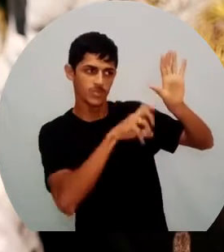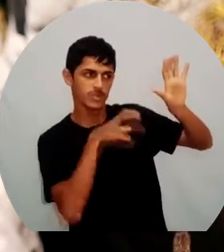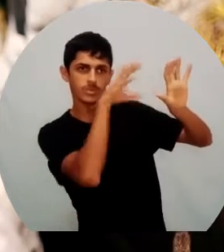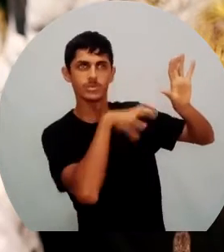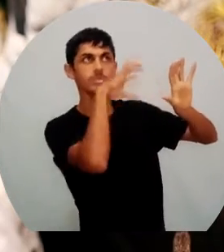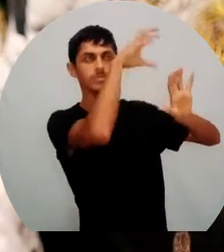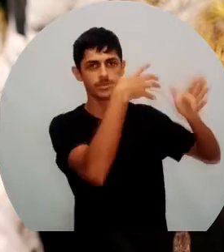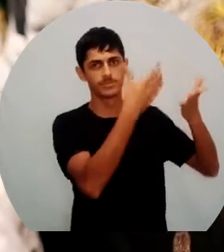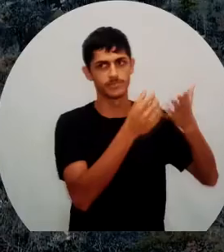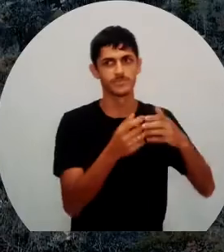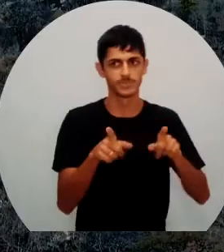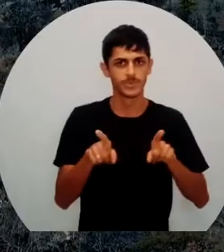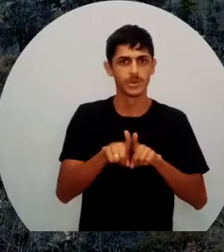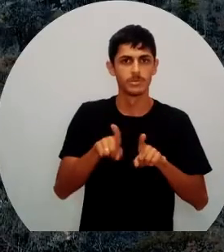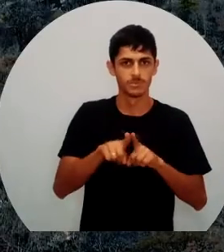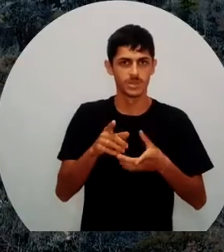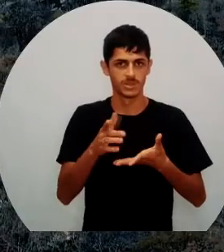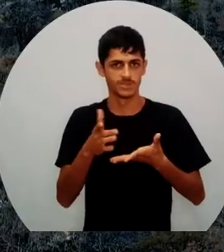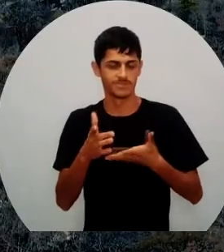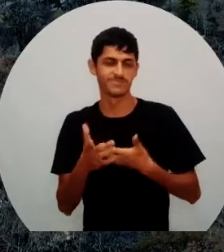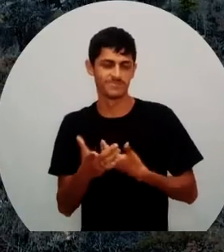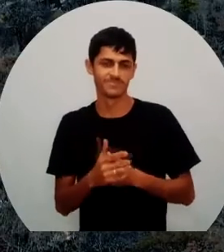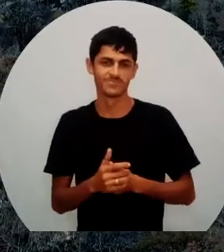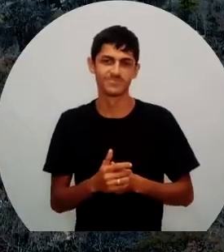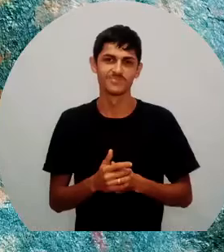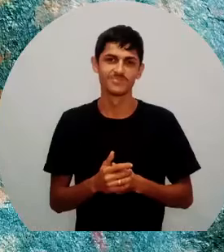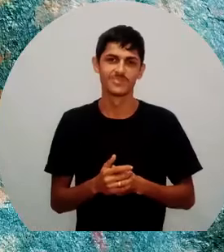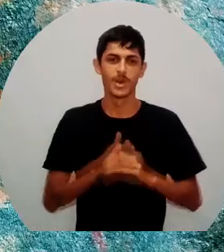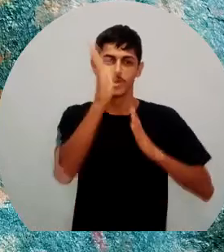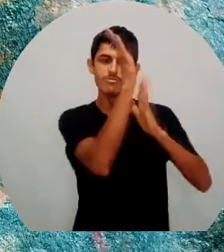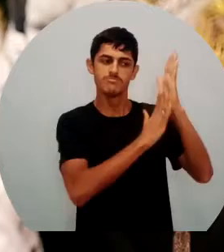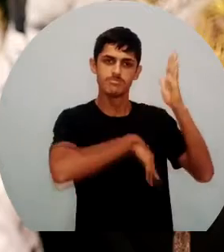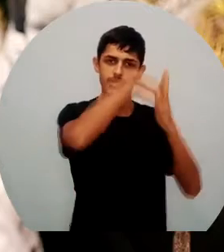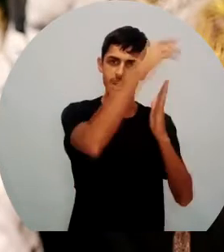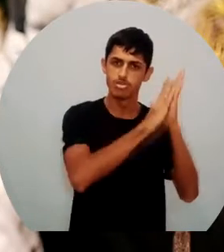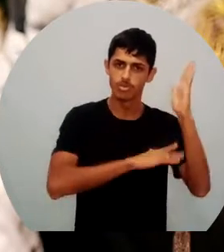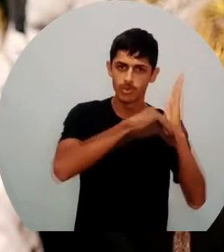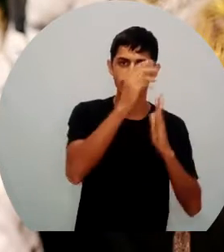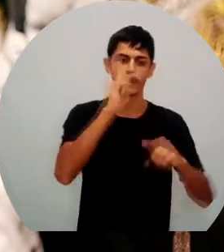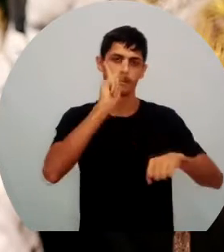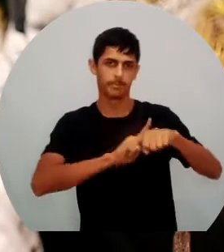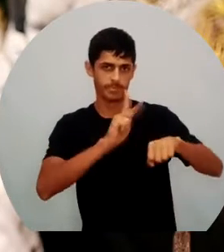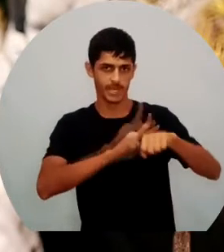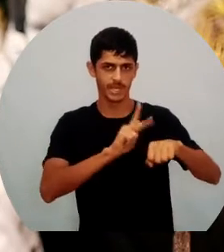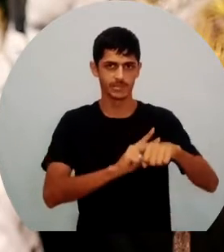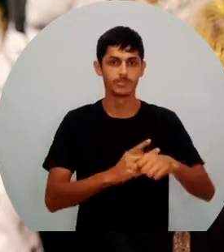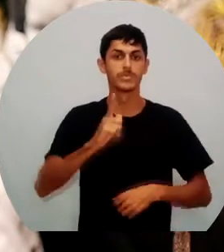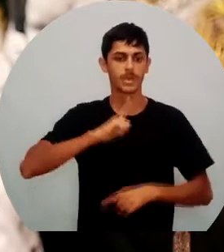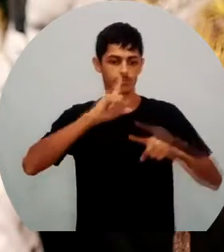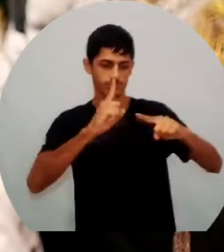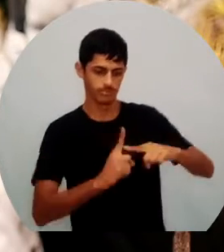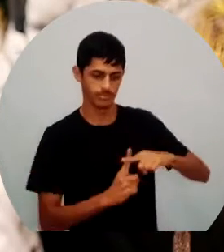a gente está falando sobre um casal de águas chilenas e pinturas rupestres. E na subida ao cruzeiro,